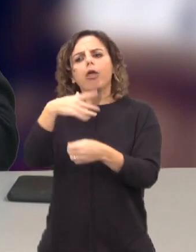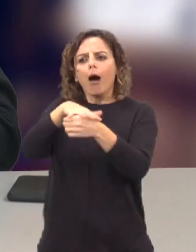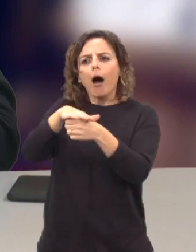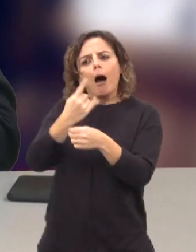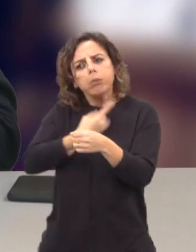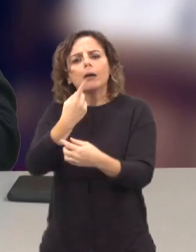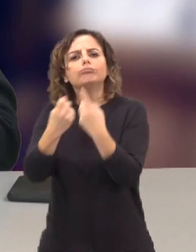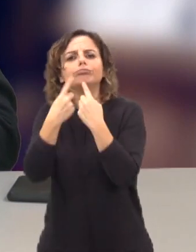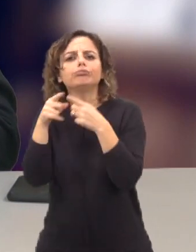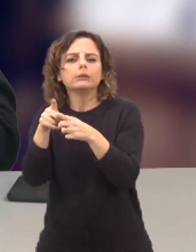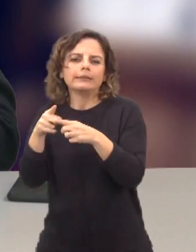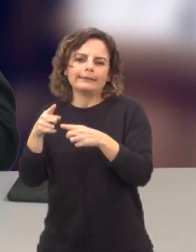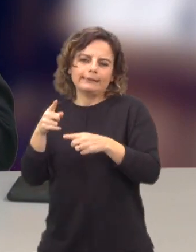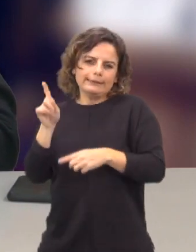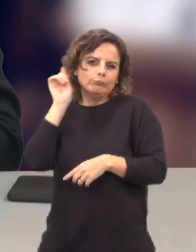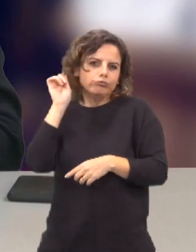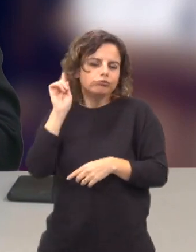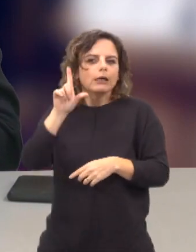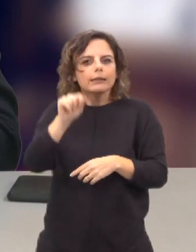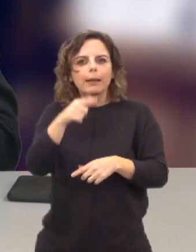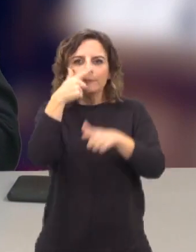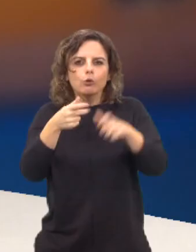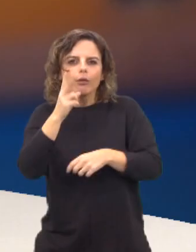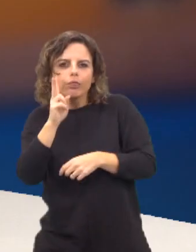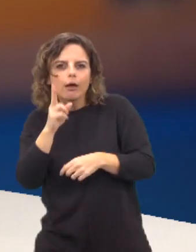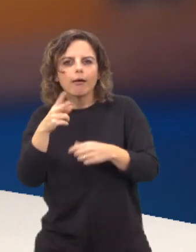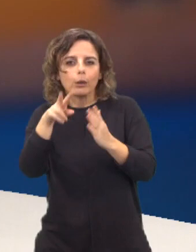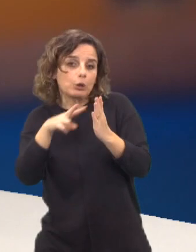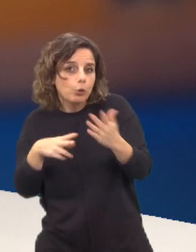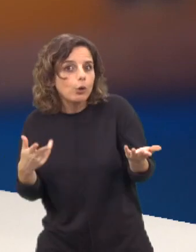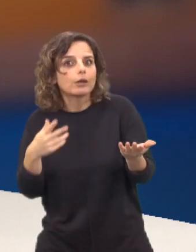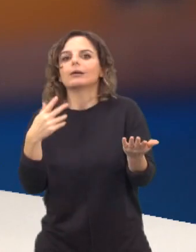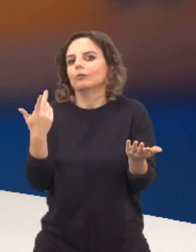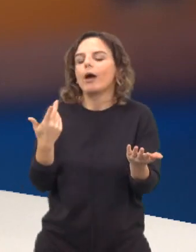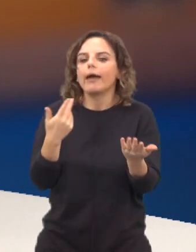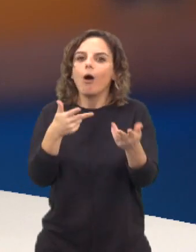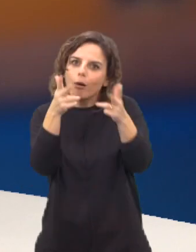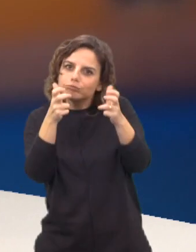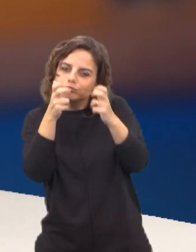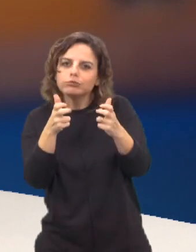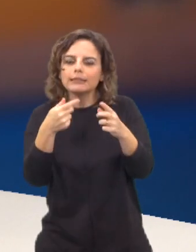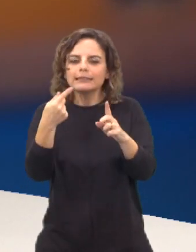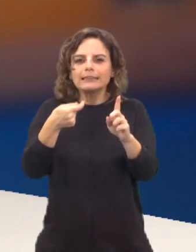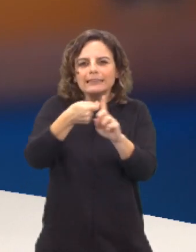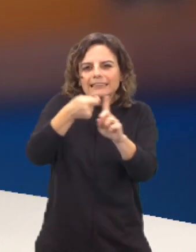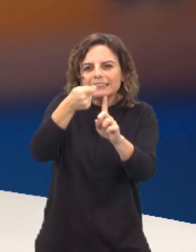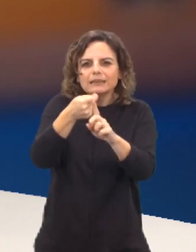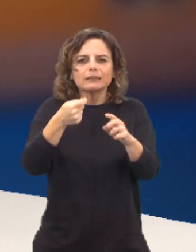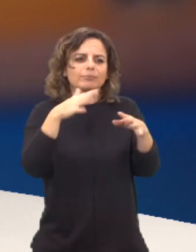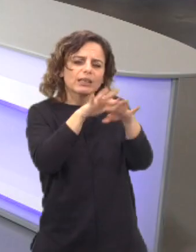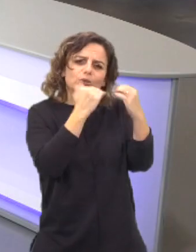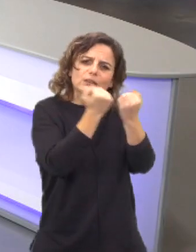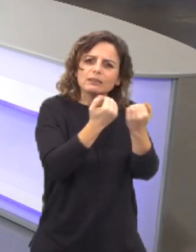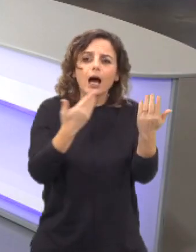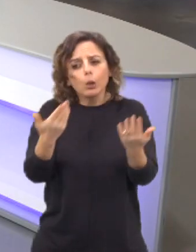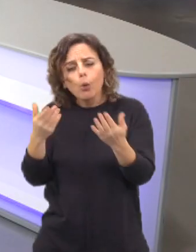é muito importante. E depois estimular os espectadores, os ouvintes, os leitores, aquilo que vêem nas redes sociais ou mesmo na